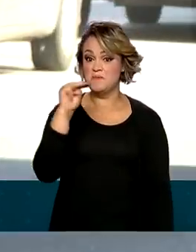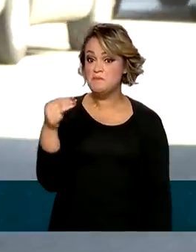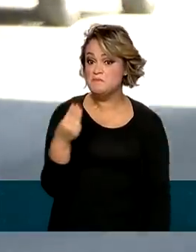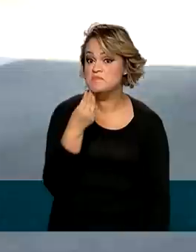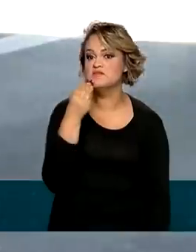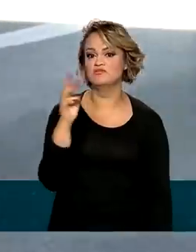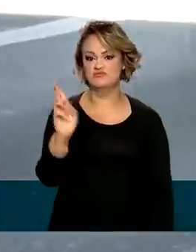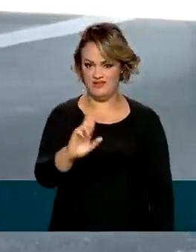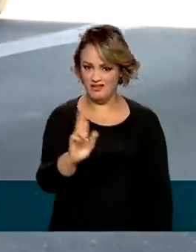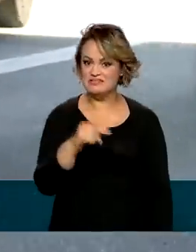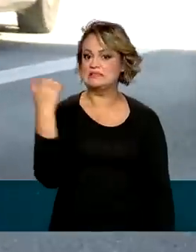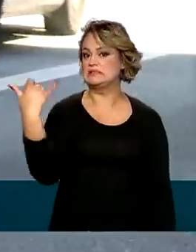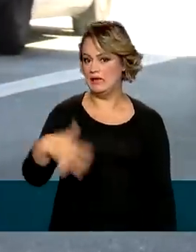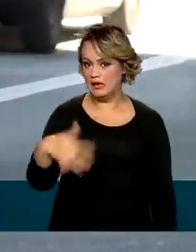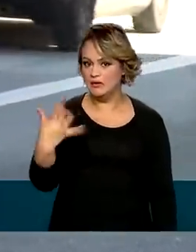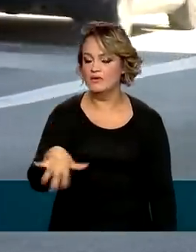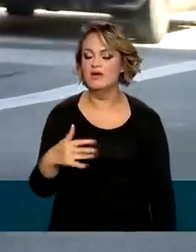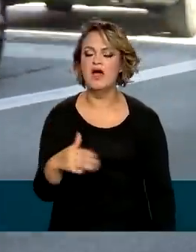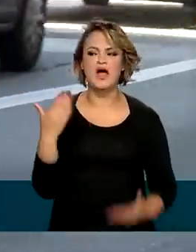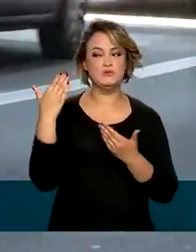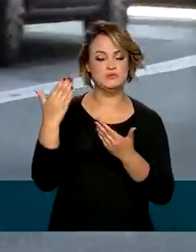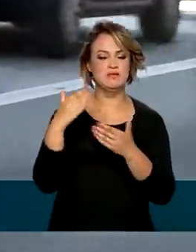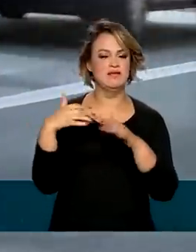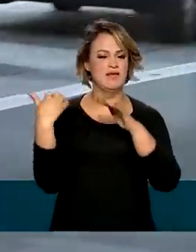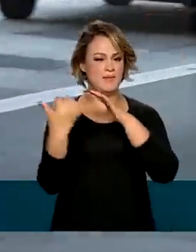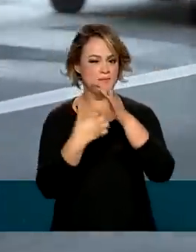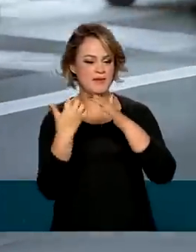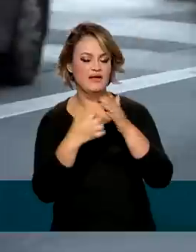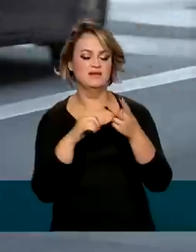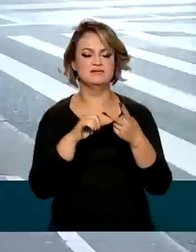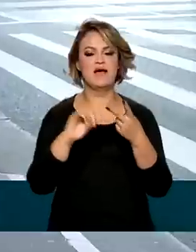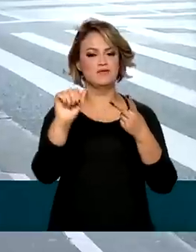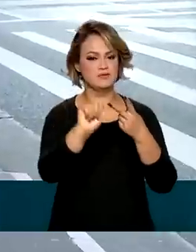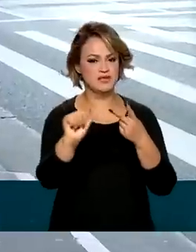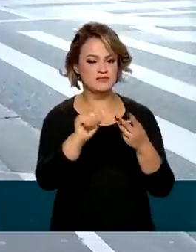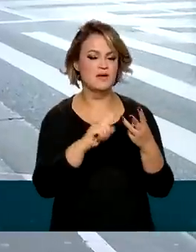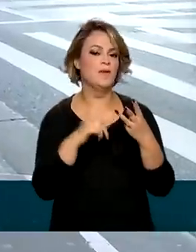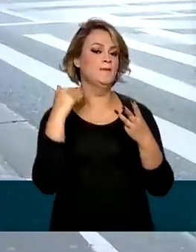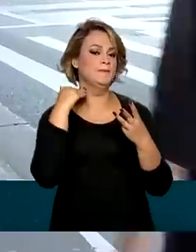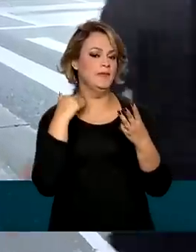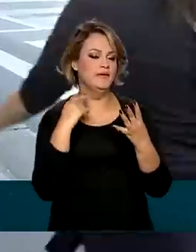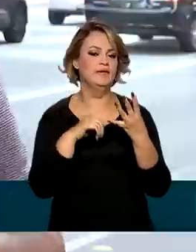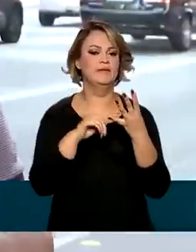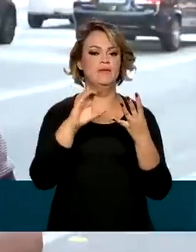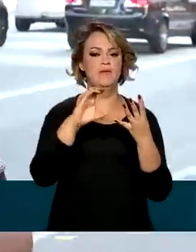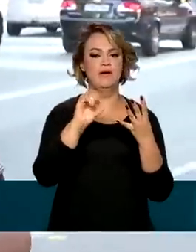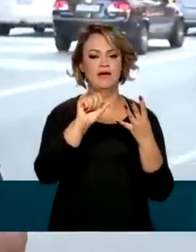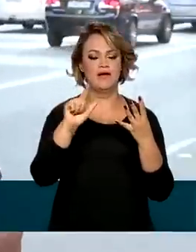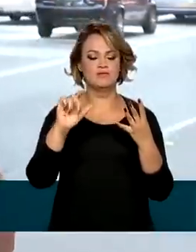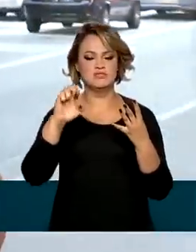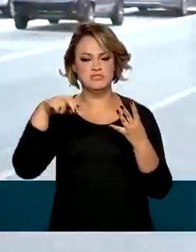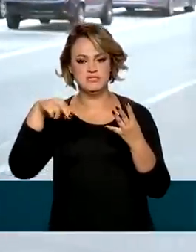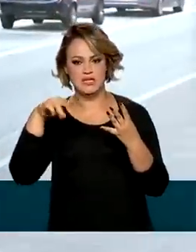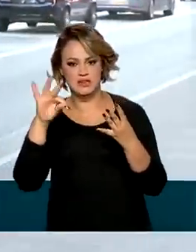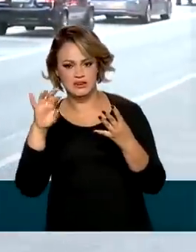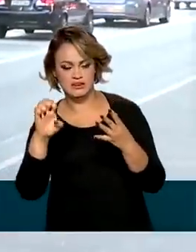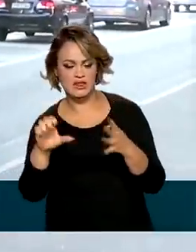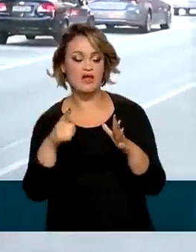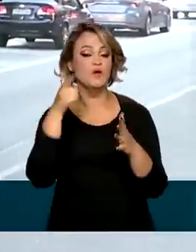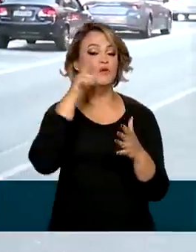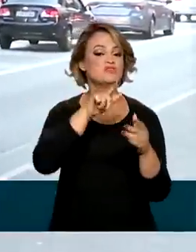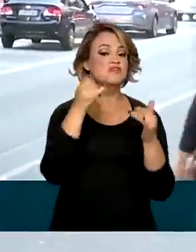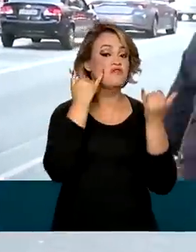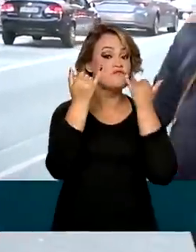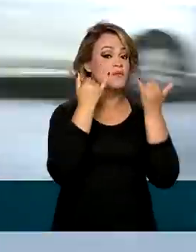reais. A suspeita é de que essas empresas, entre elas associações, bancos, call centers e telecoms, tenham conseguido